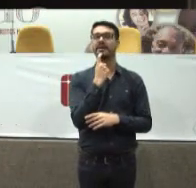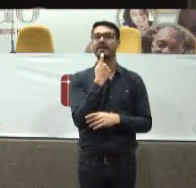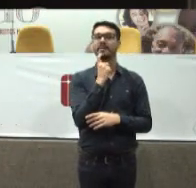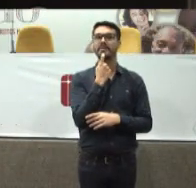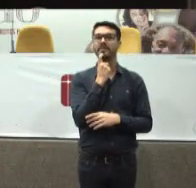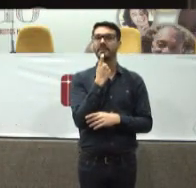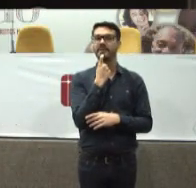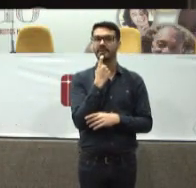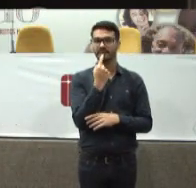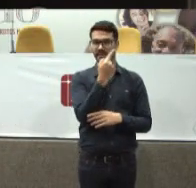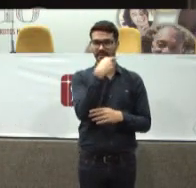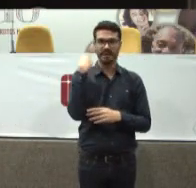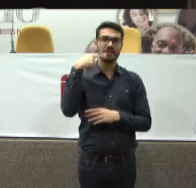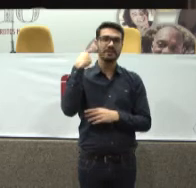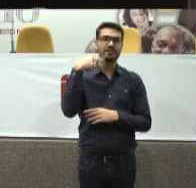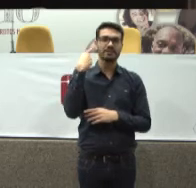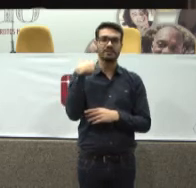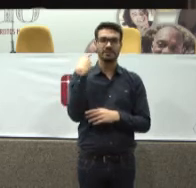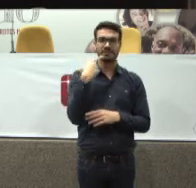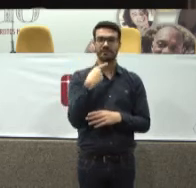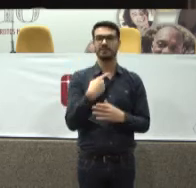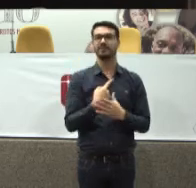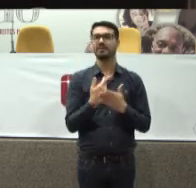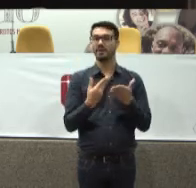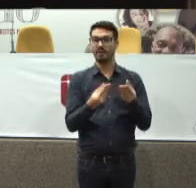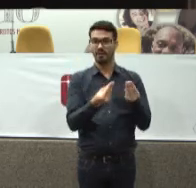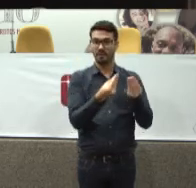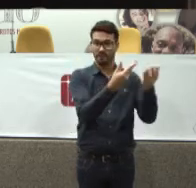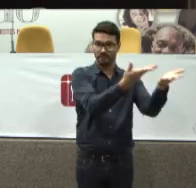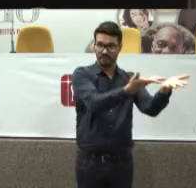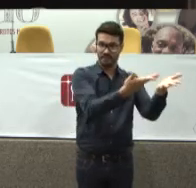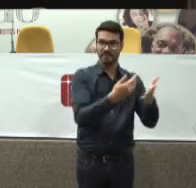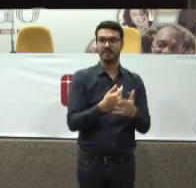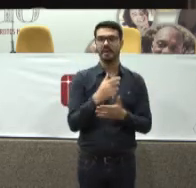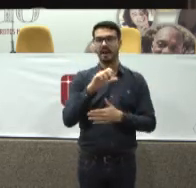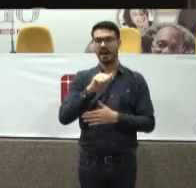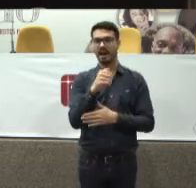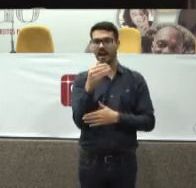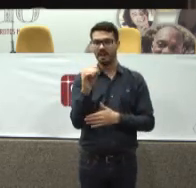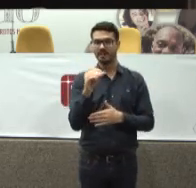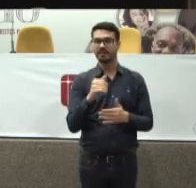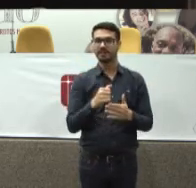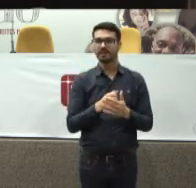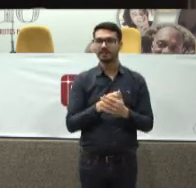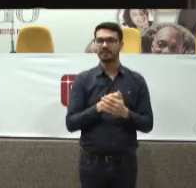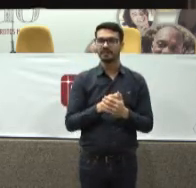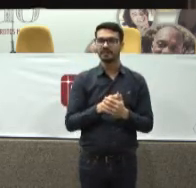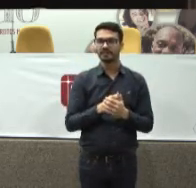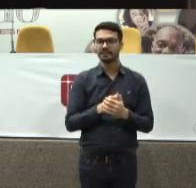advogada Se oferecendo Para a ação judicial Hein?